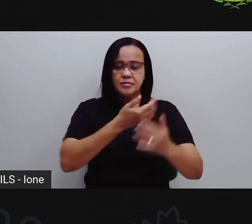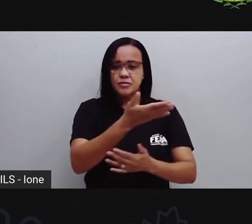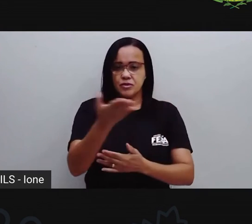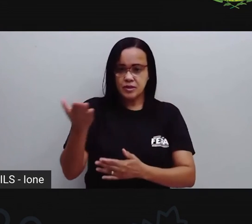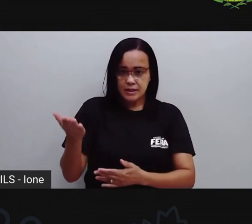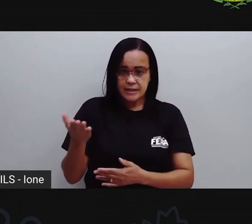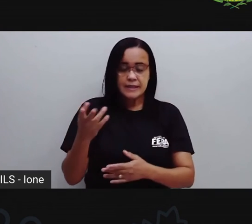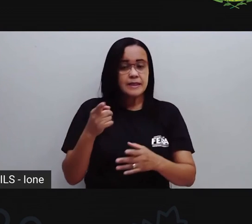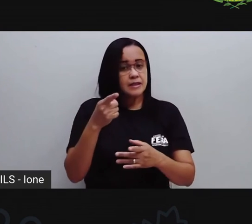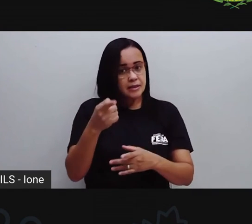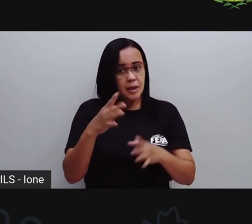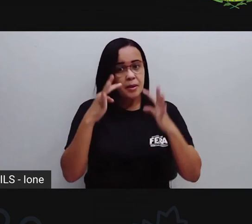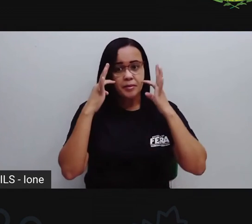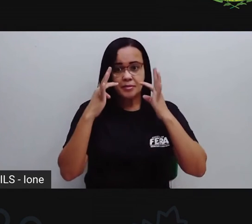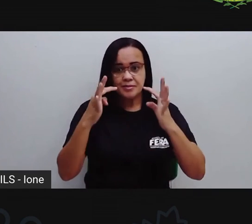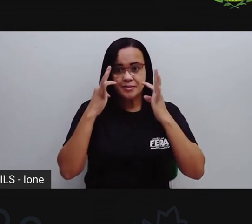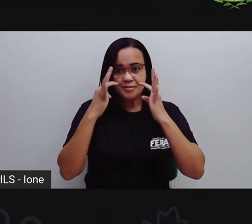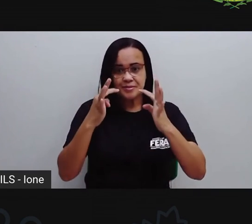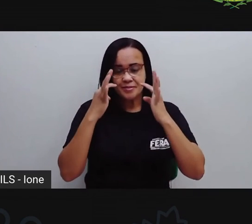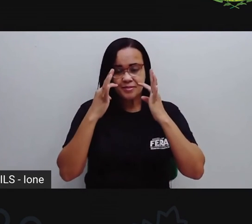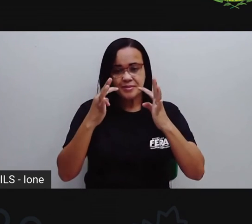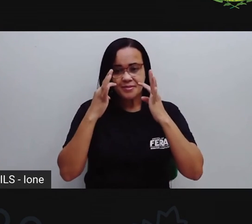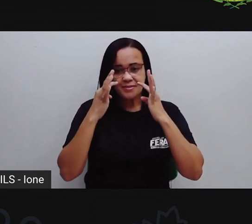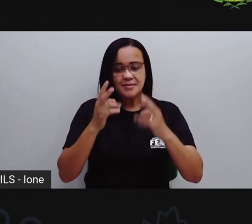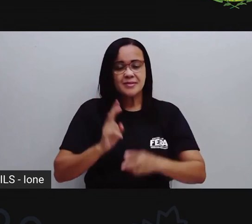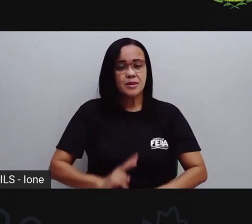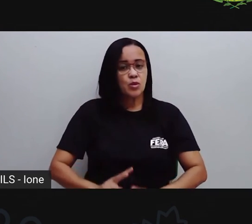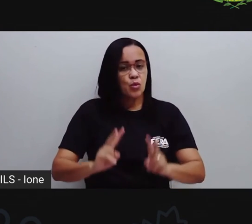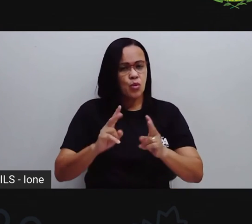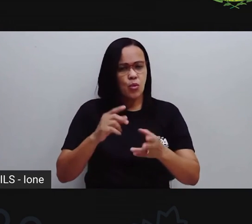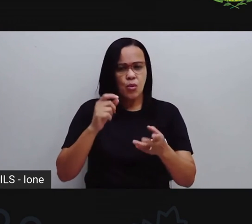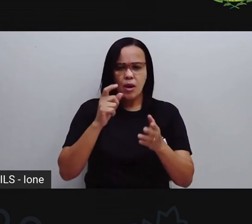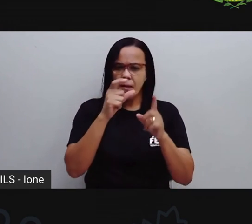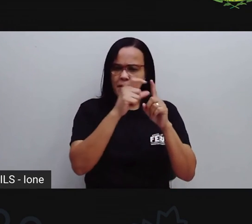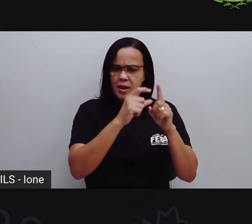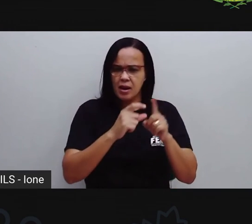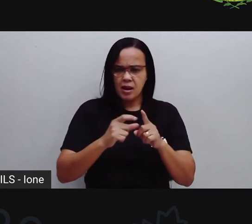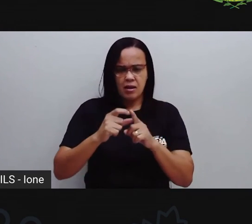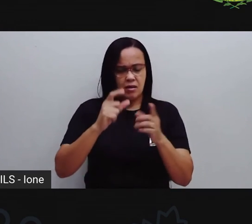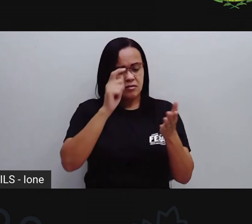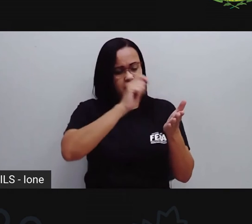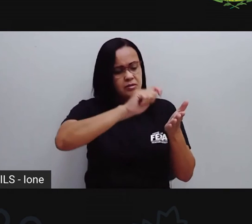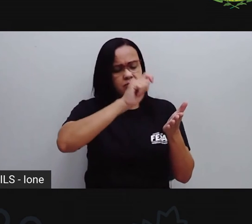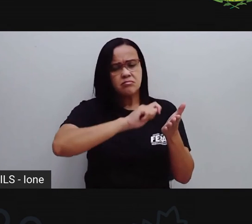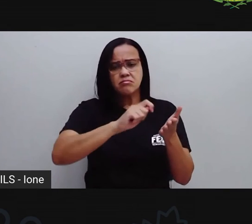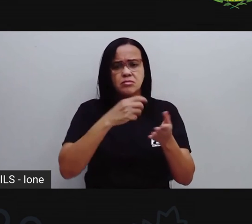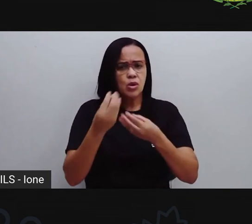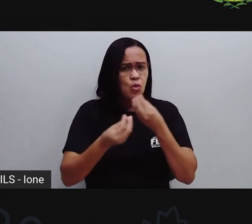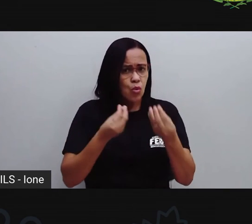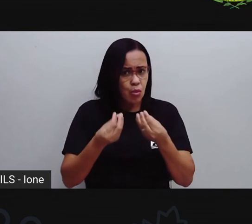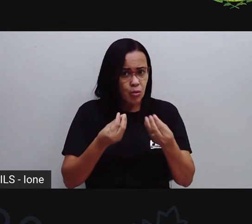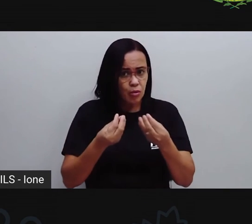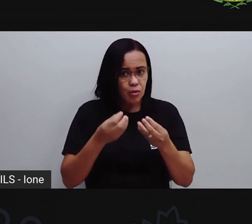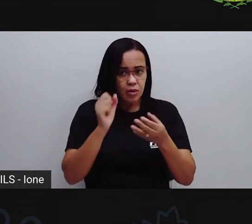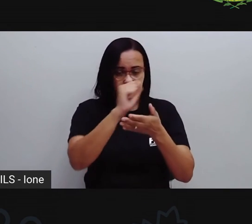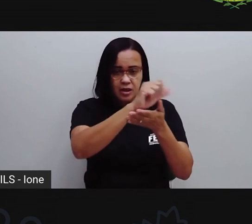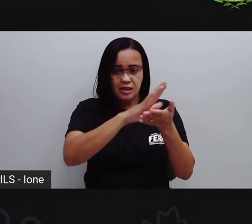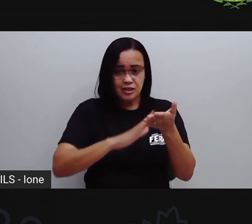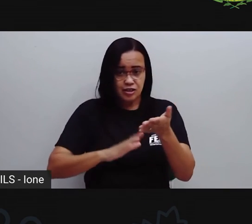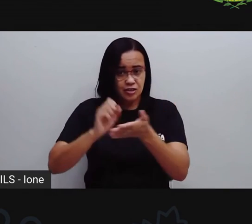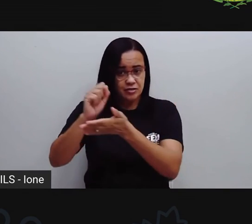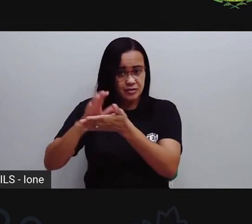observem agora. A gente vai ver, continuar vendo como é que se escreve as palavras, mas vocês vão fazer esse exercício observando as letras